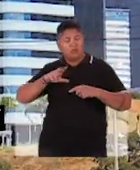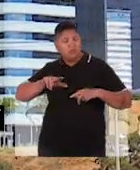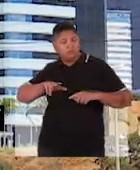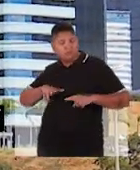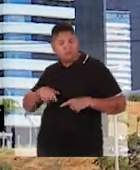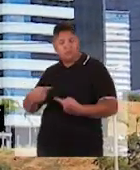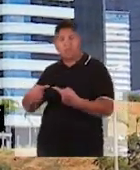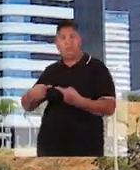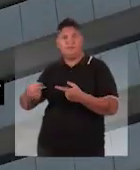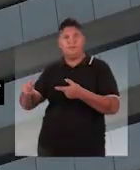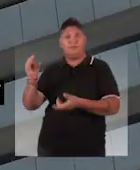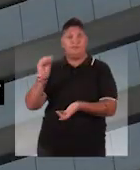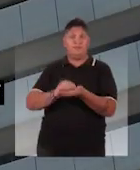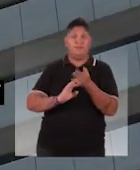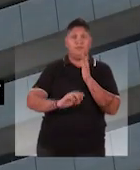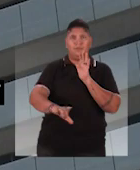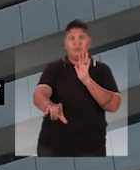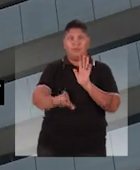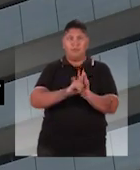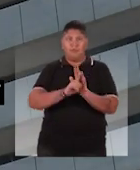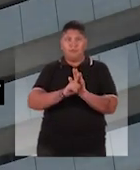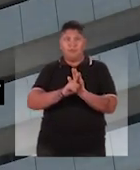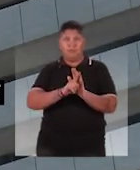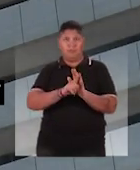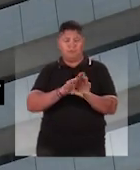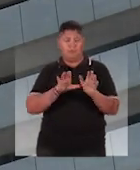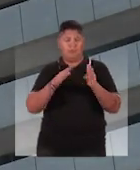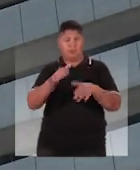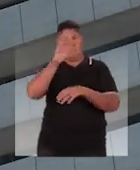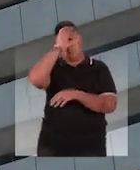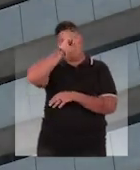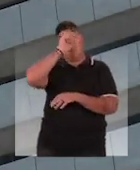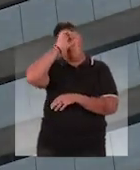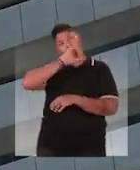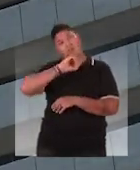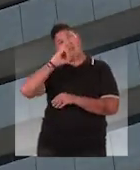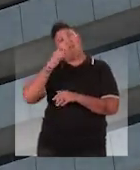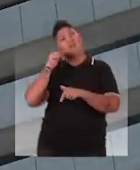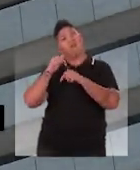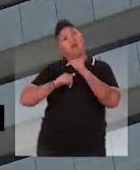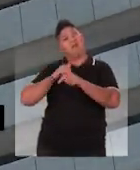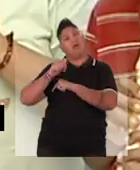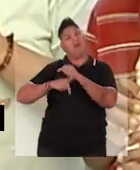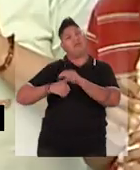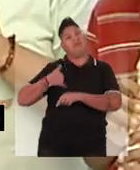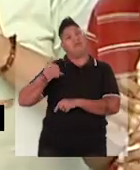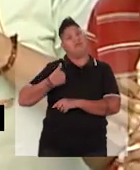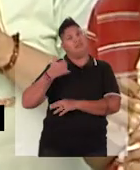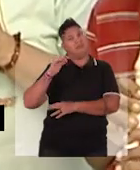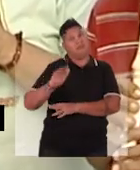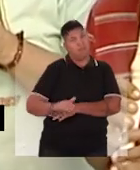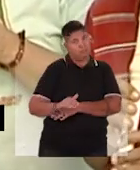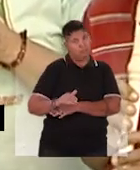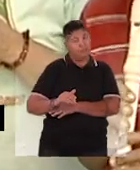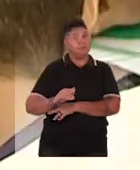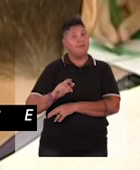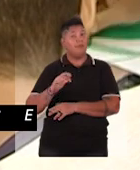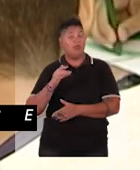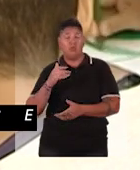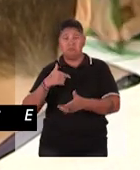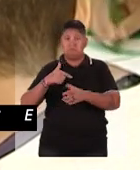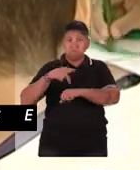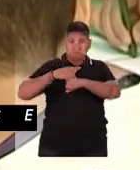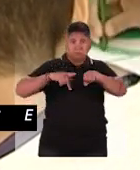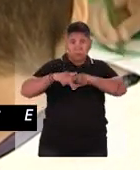enfrentamento às irregularidades relacionadas à aprendizagem ou trabalho de menores de idade. Em todo o